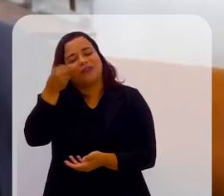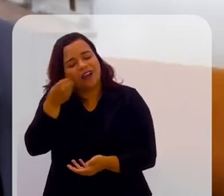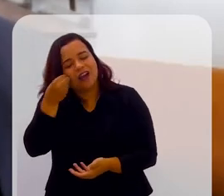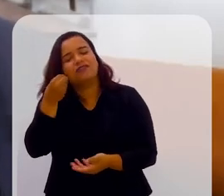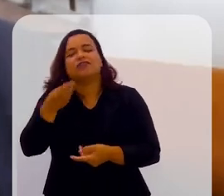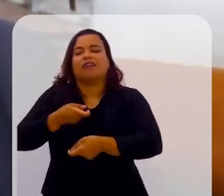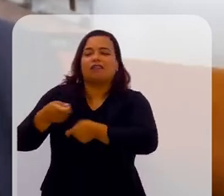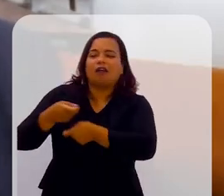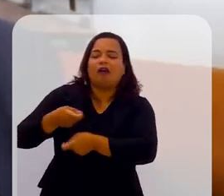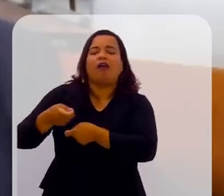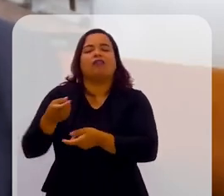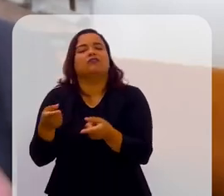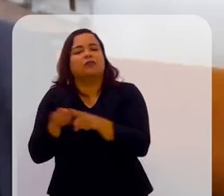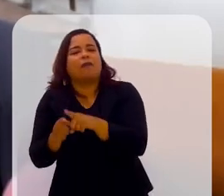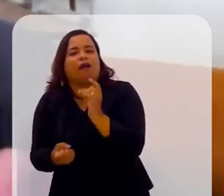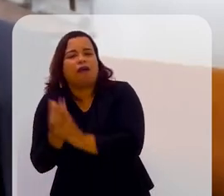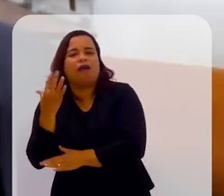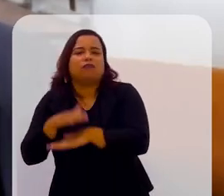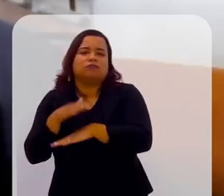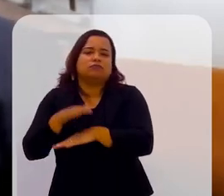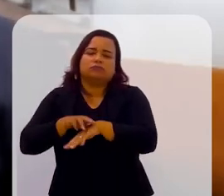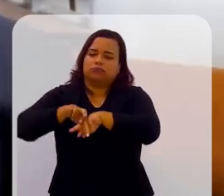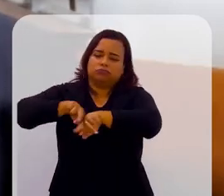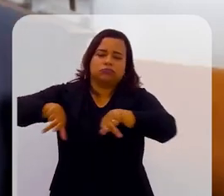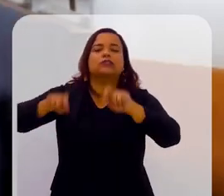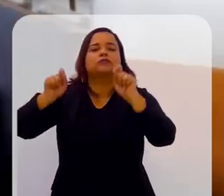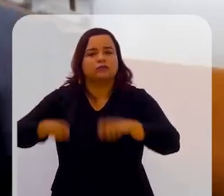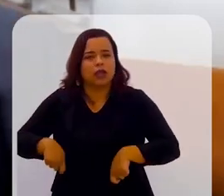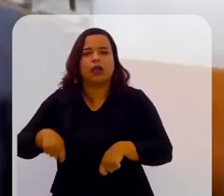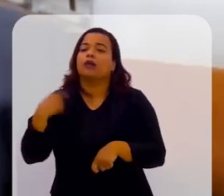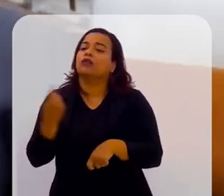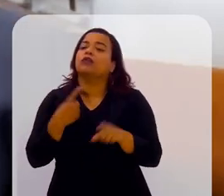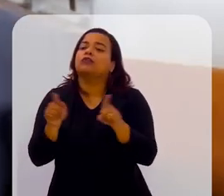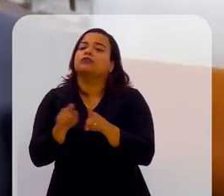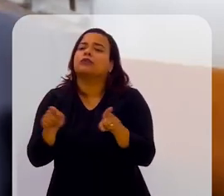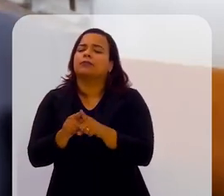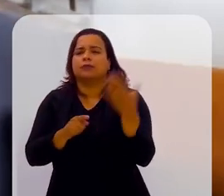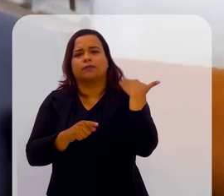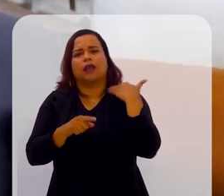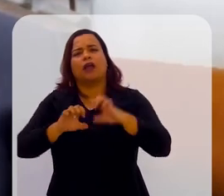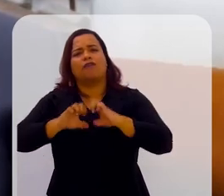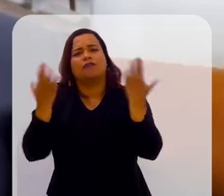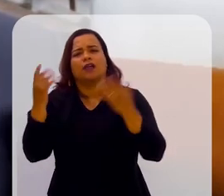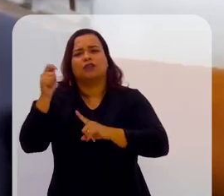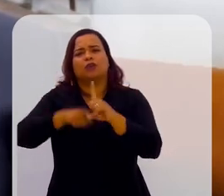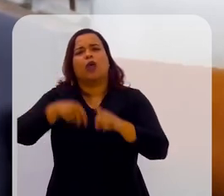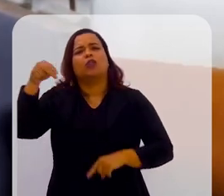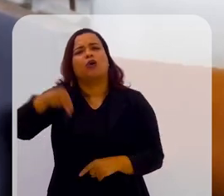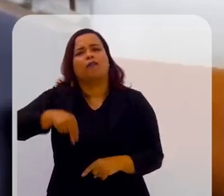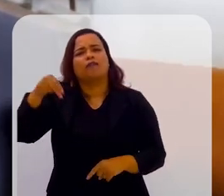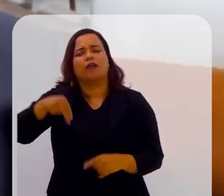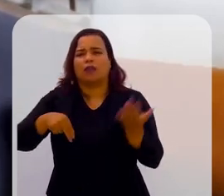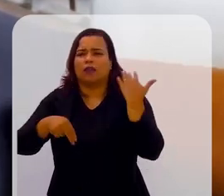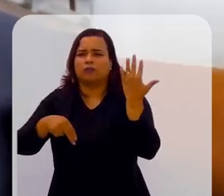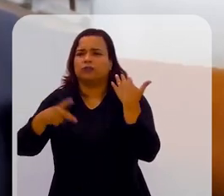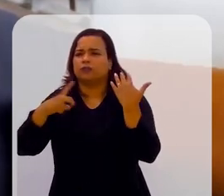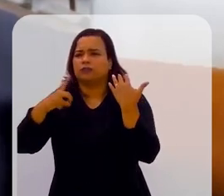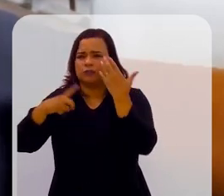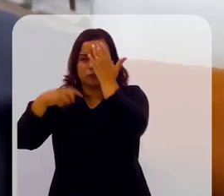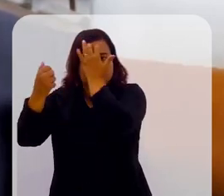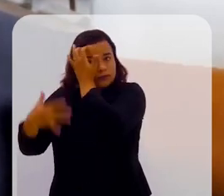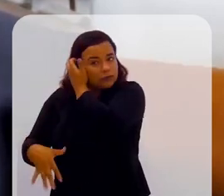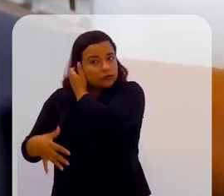para fazer negócios, fazer parcerias. E a gente fez agora um último evento em novembro de